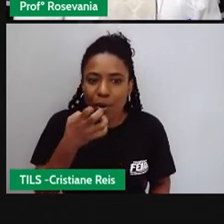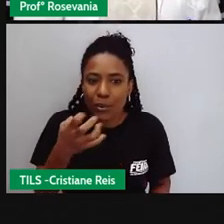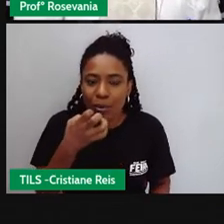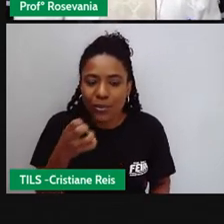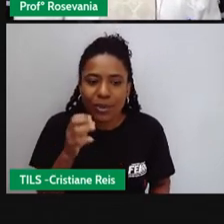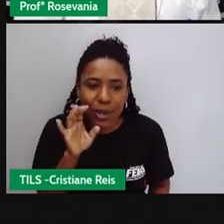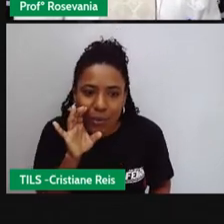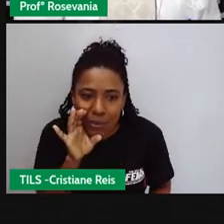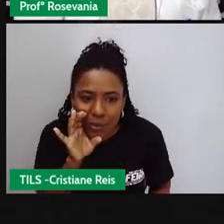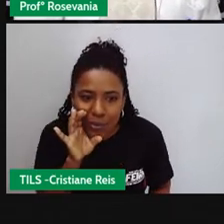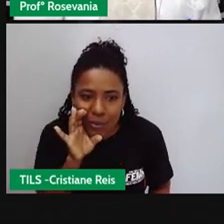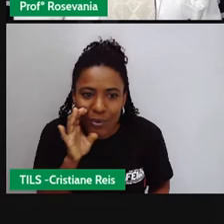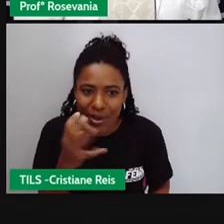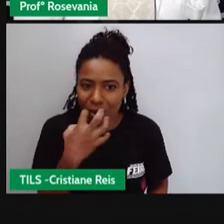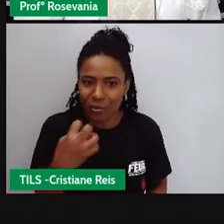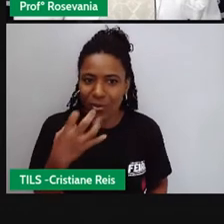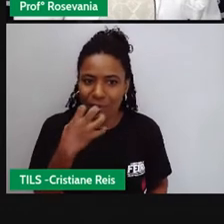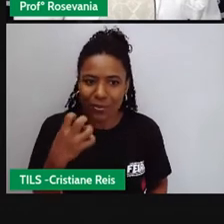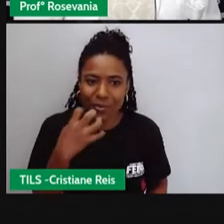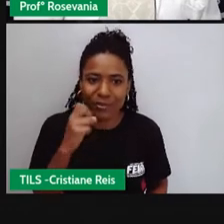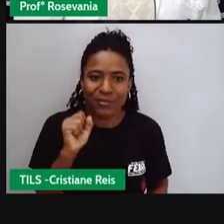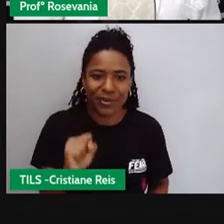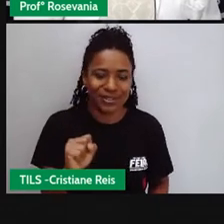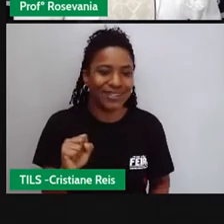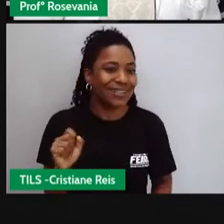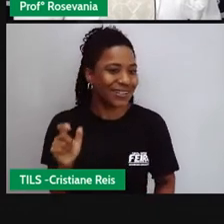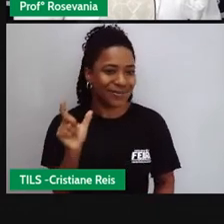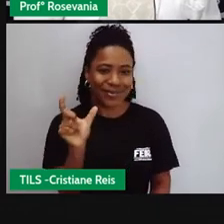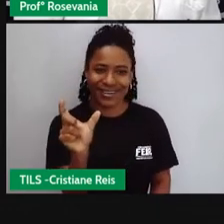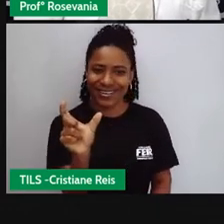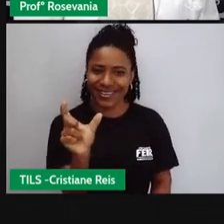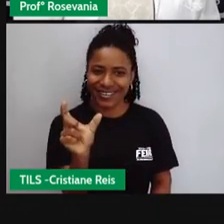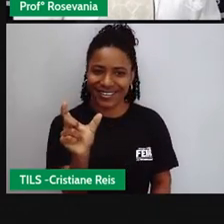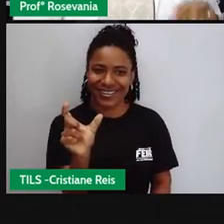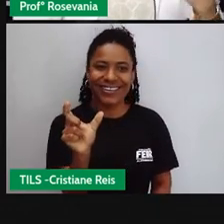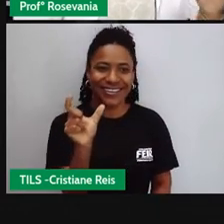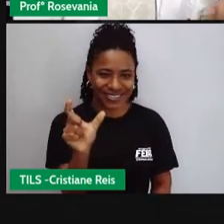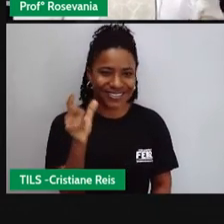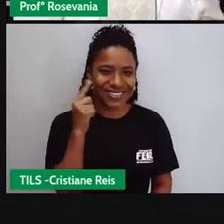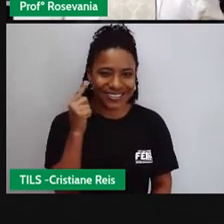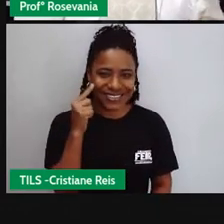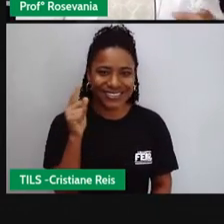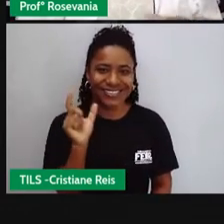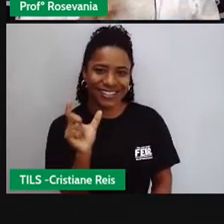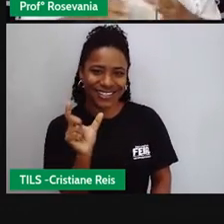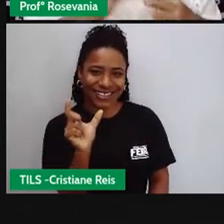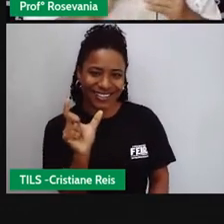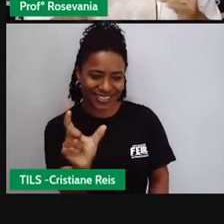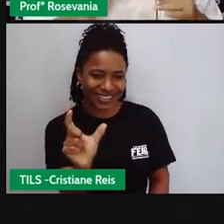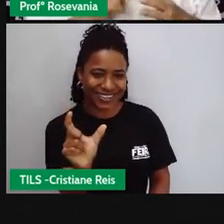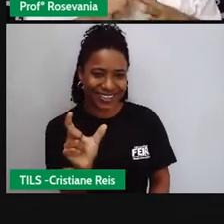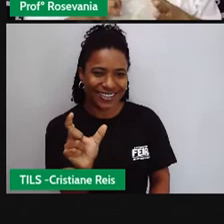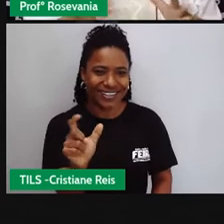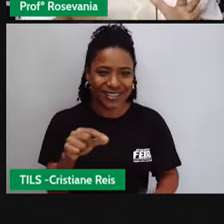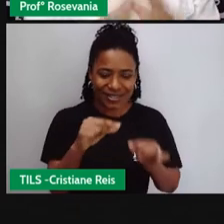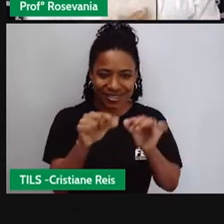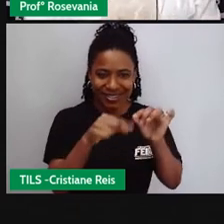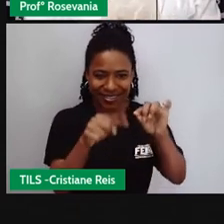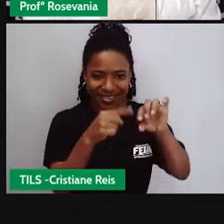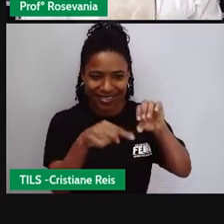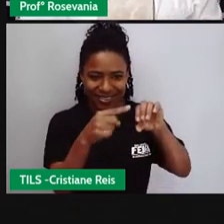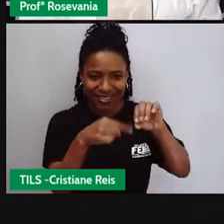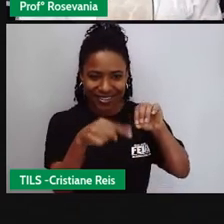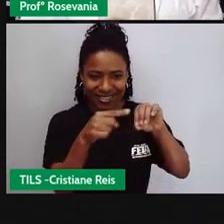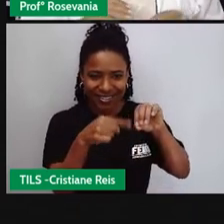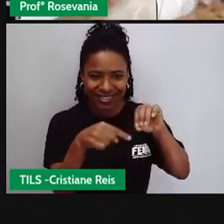sabe mas aqui é uma fitazinha uma fita cassete aquela fita pequenininha e dava um trabalho danado às vezes enrolava a gente tinha aqui que